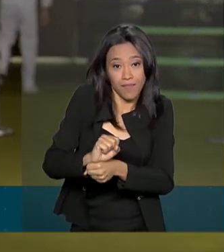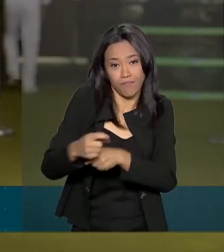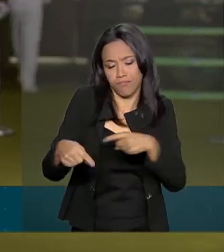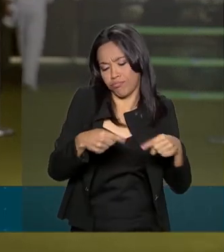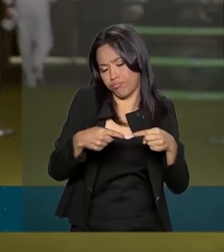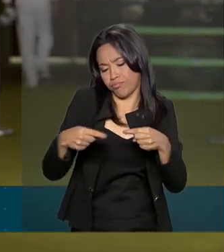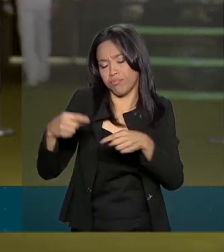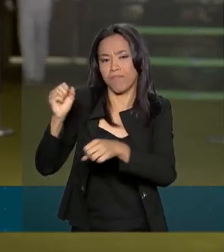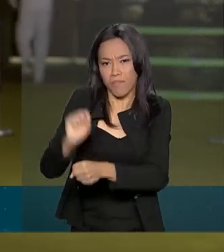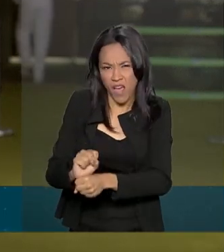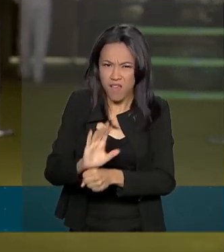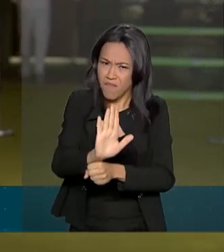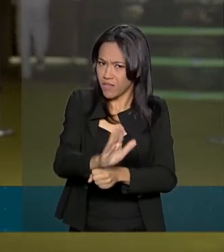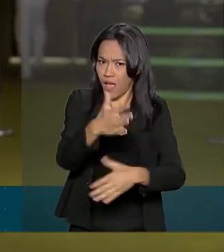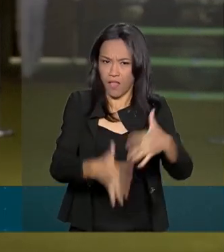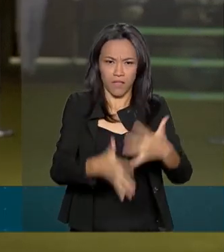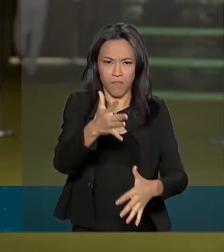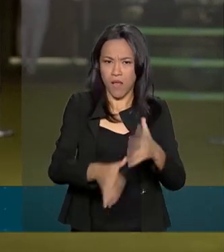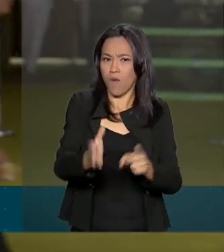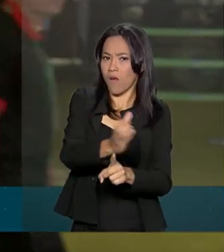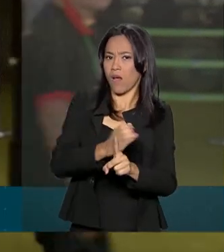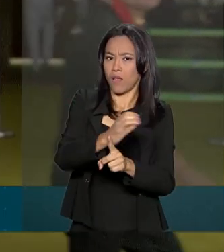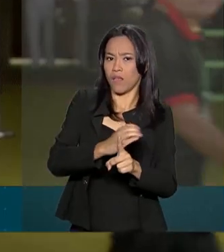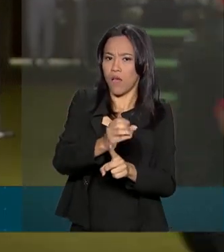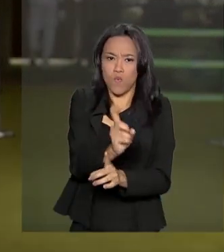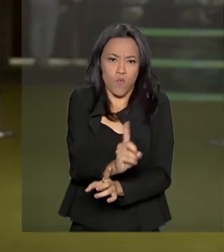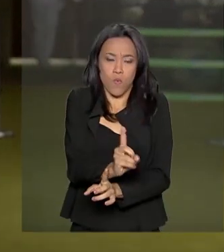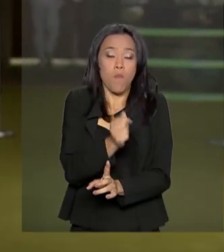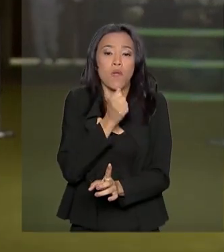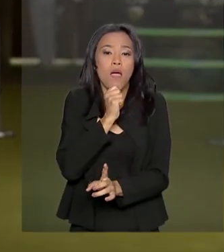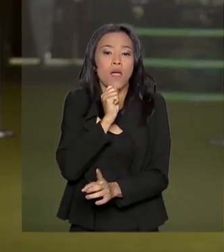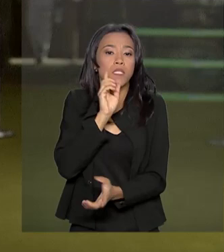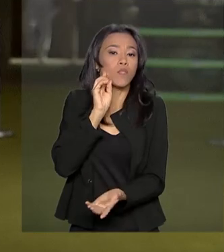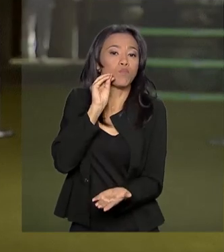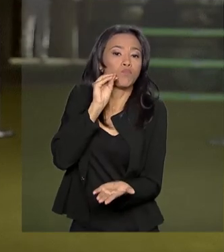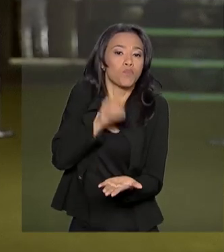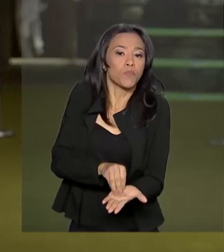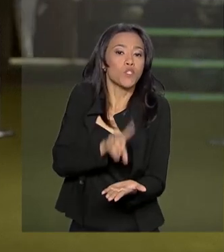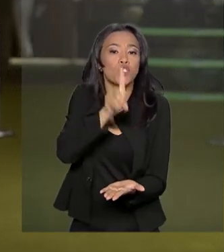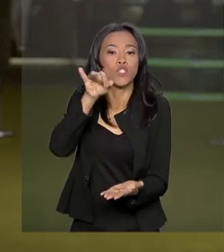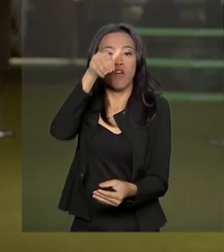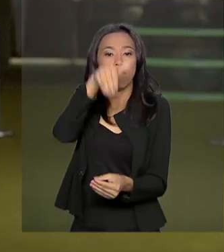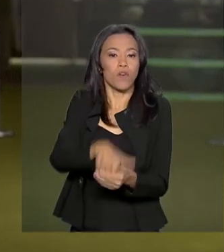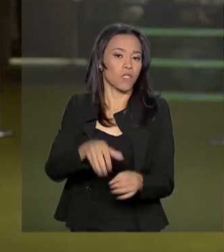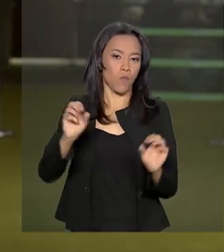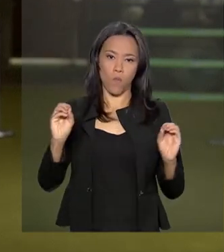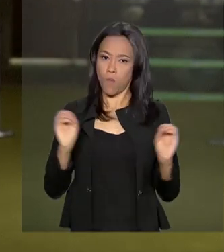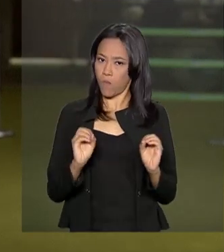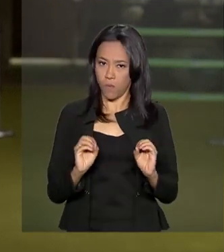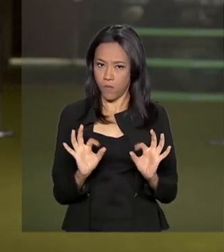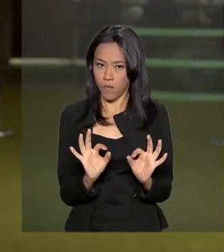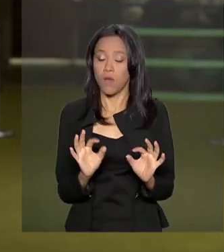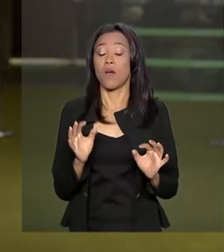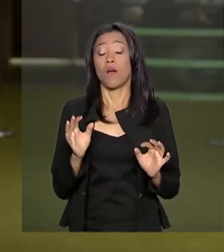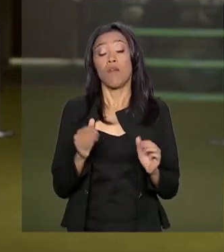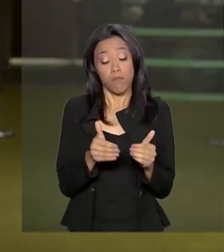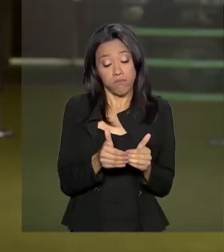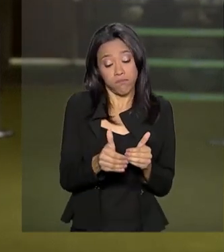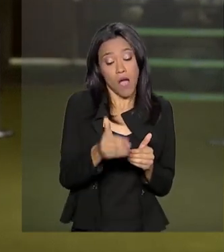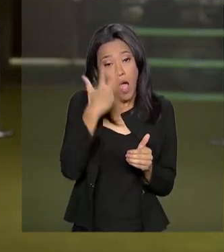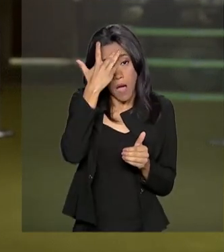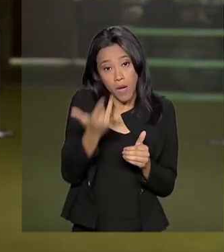mas não chega a atrapalhar o calendário, porque a Comissão não marcou data para essa votação. O debate está previsto para começar